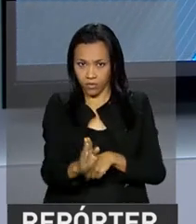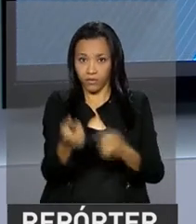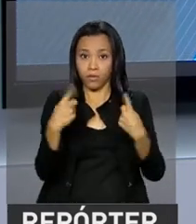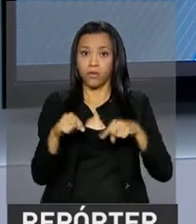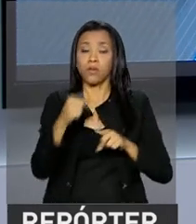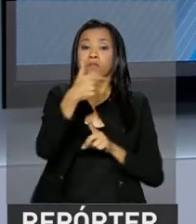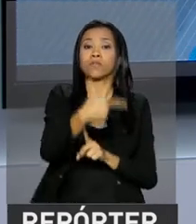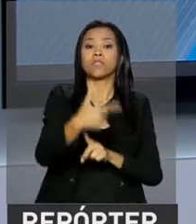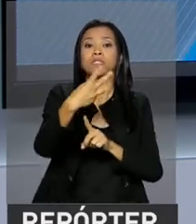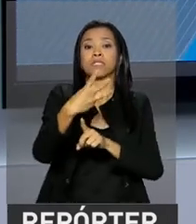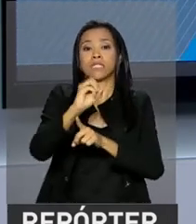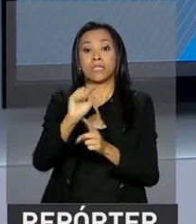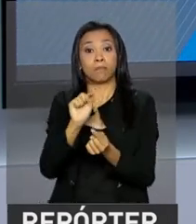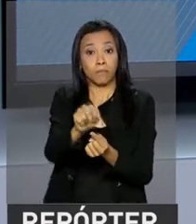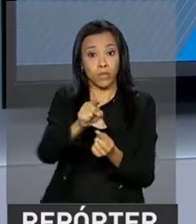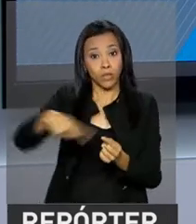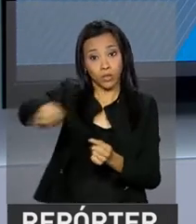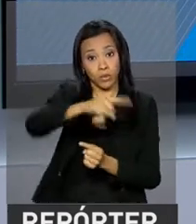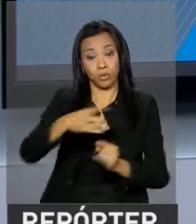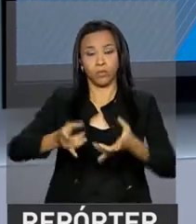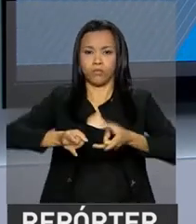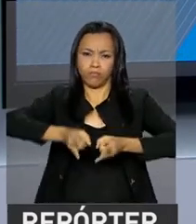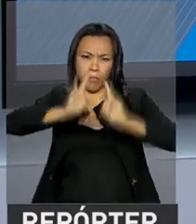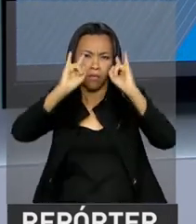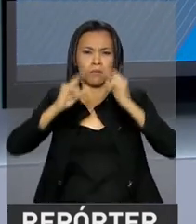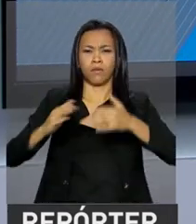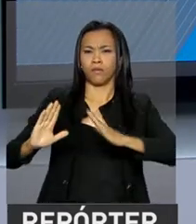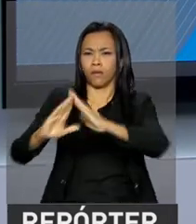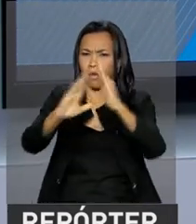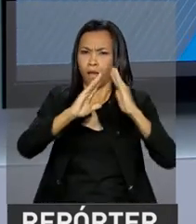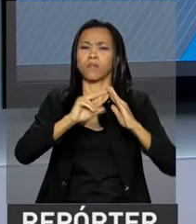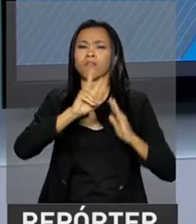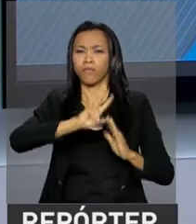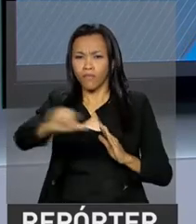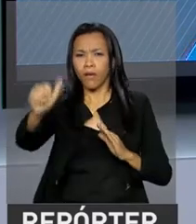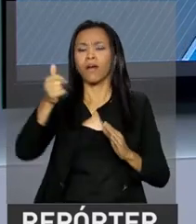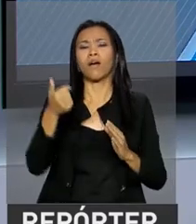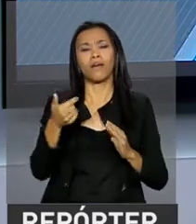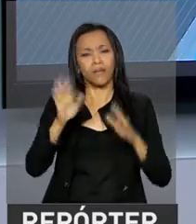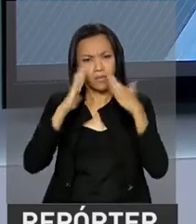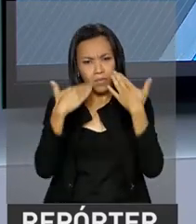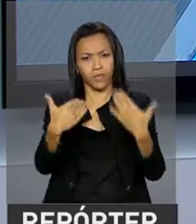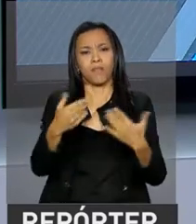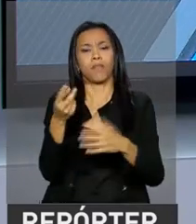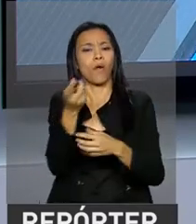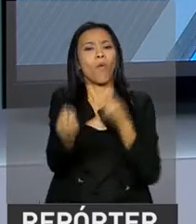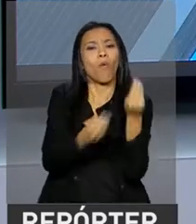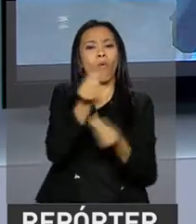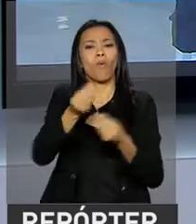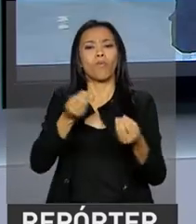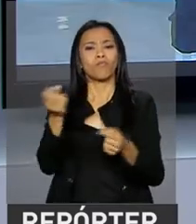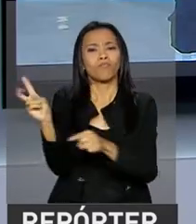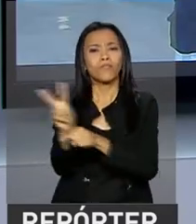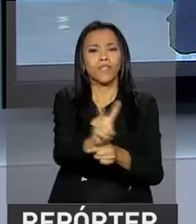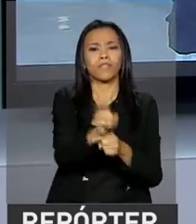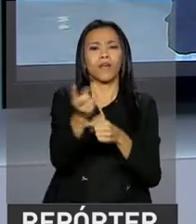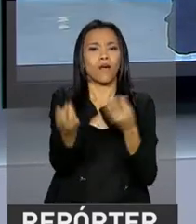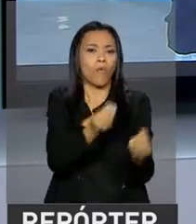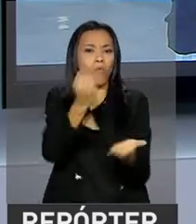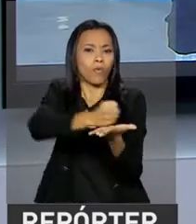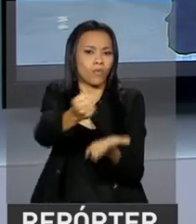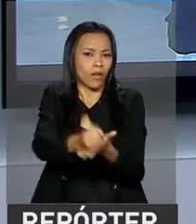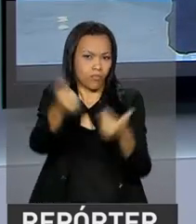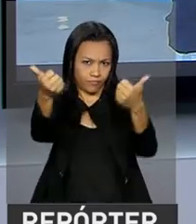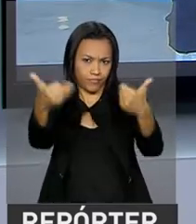230 mil imóveis serão oferecidos para financiamento. Quem conversa com a gente sobre esse assunto é a Thaísa Dias,